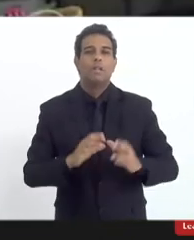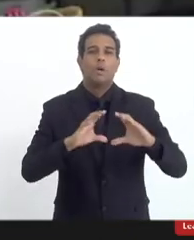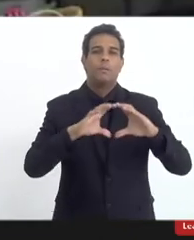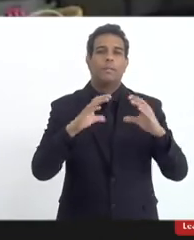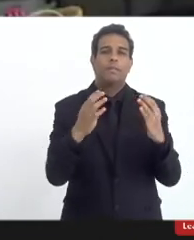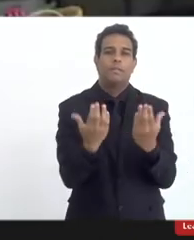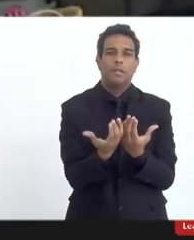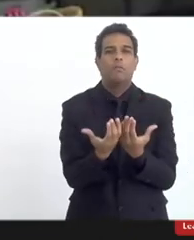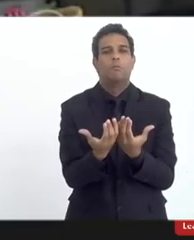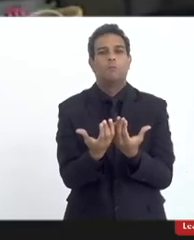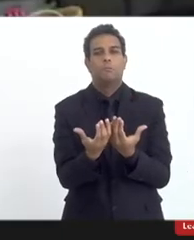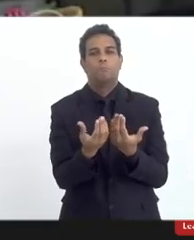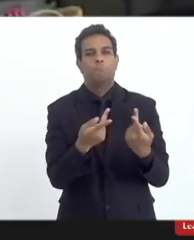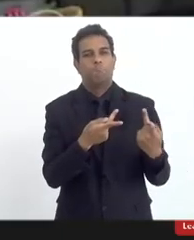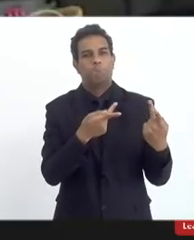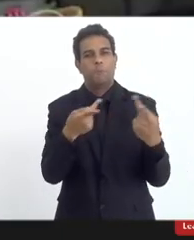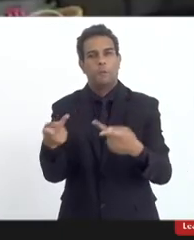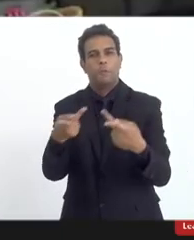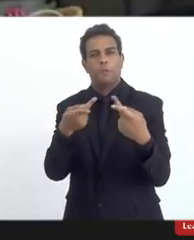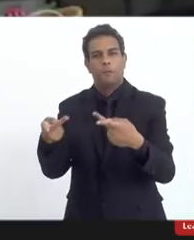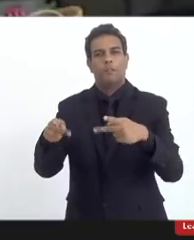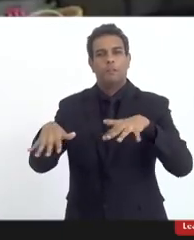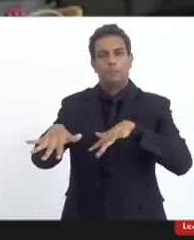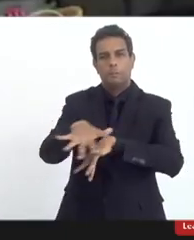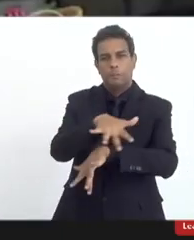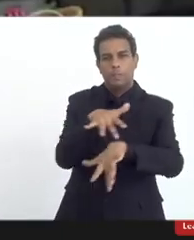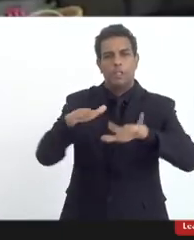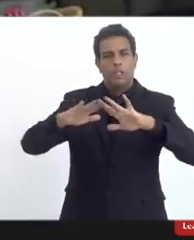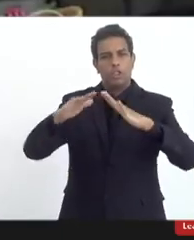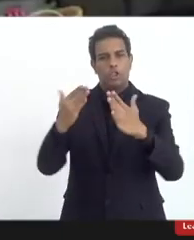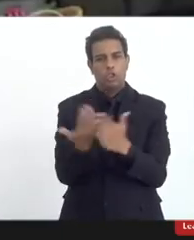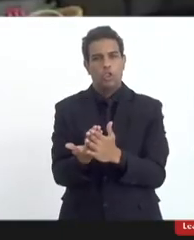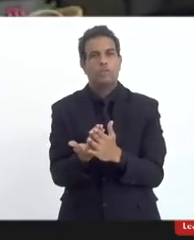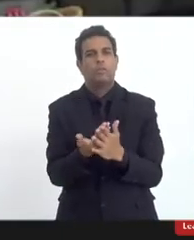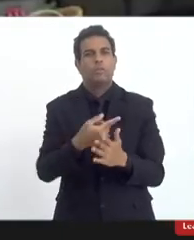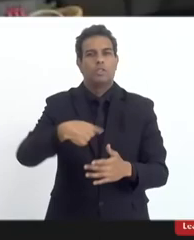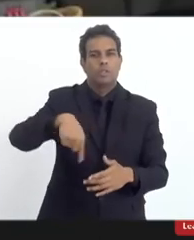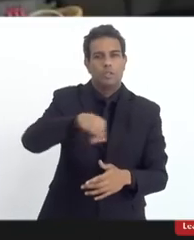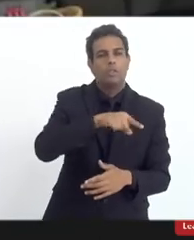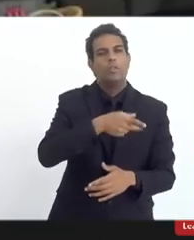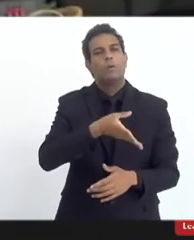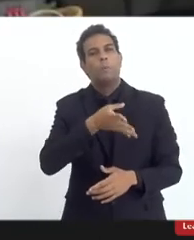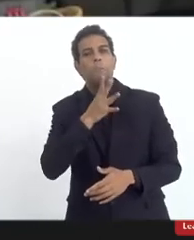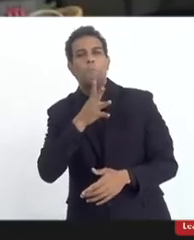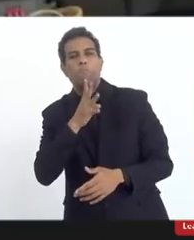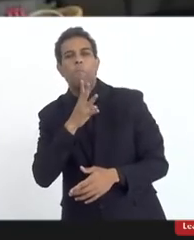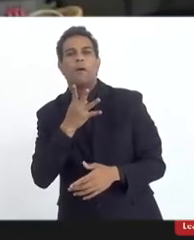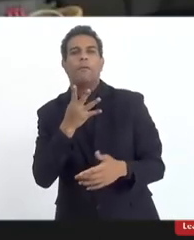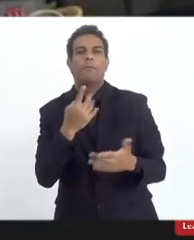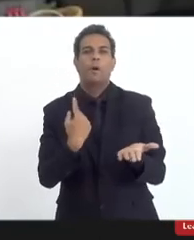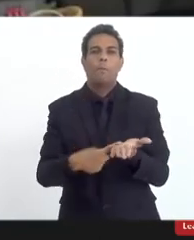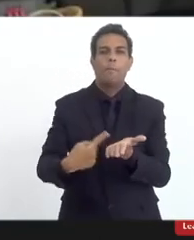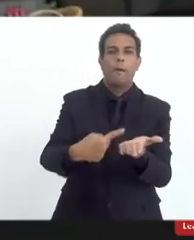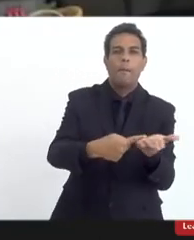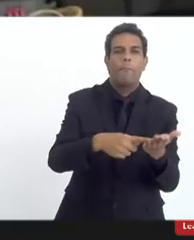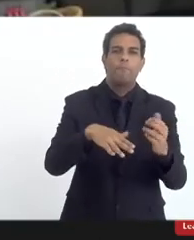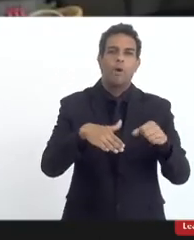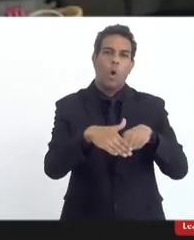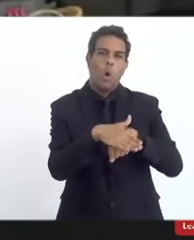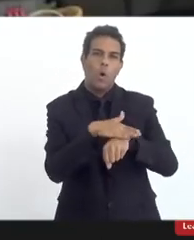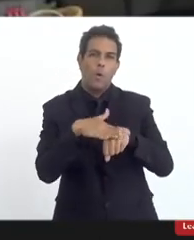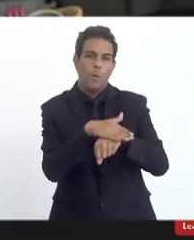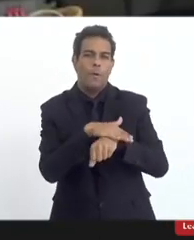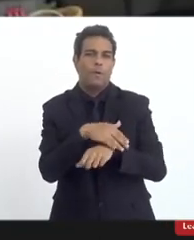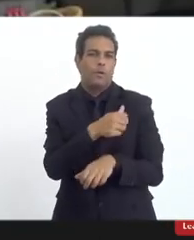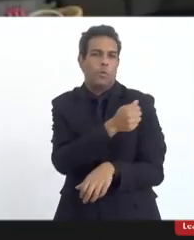aqui nós visitamos a unidade escolar nós ouvimos o caso nós conversamos com o aluno